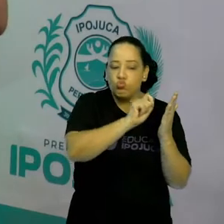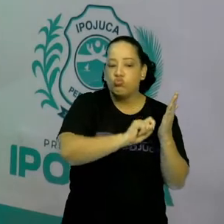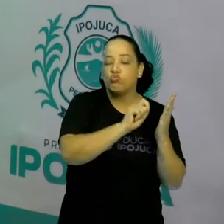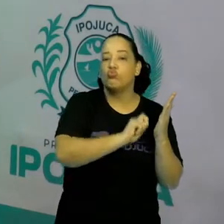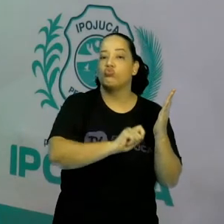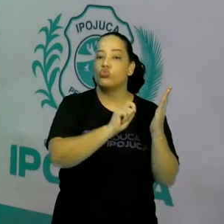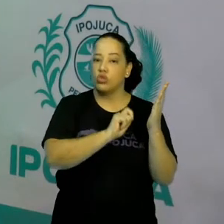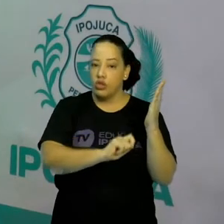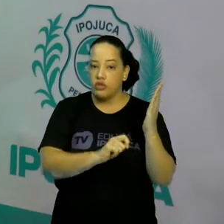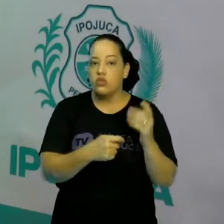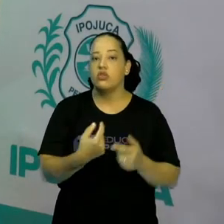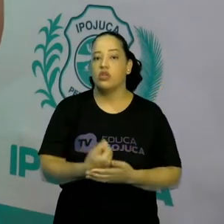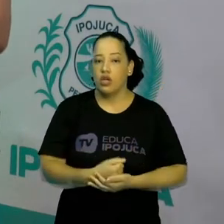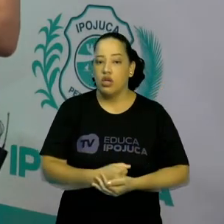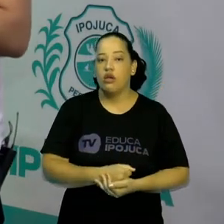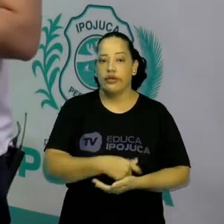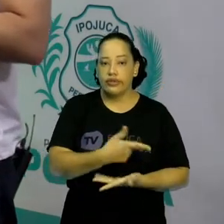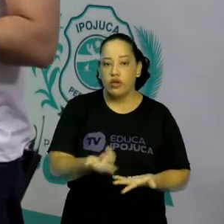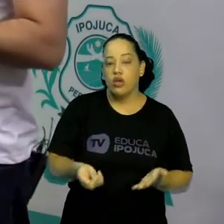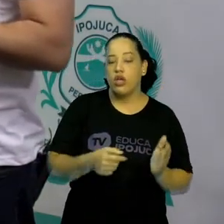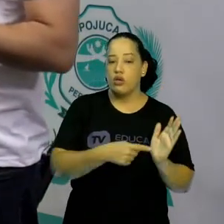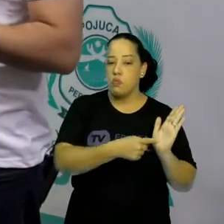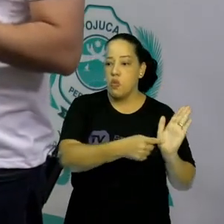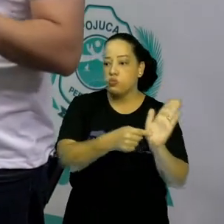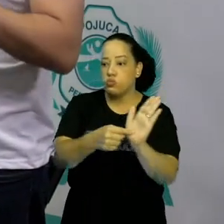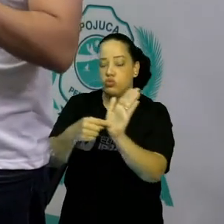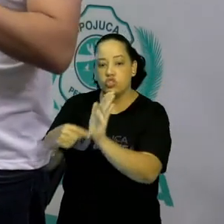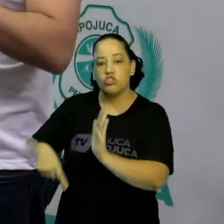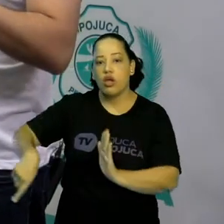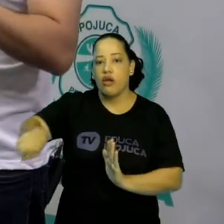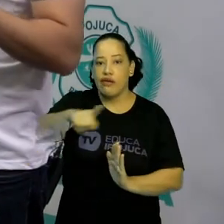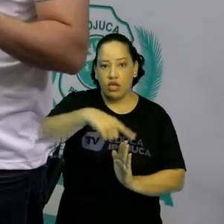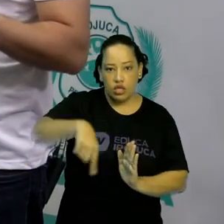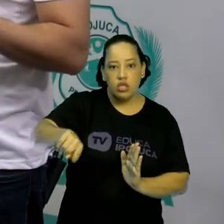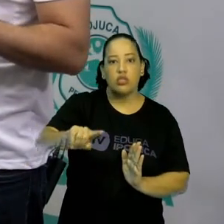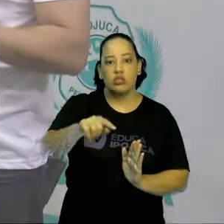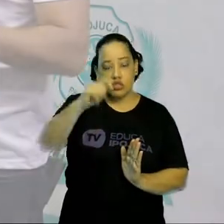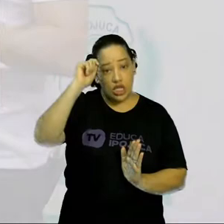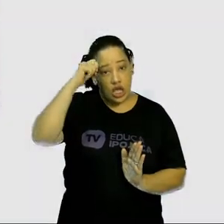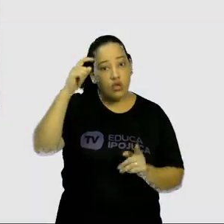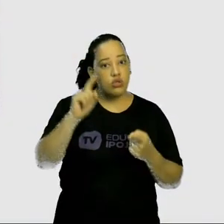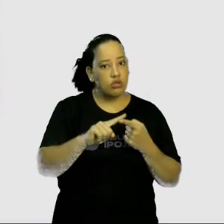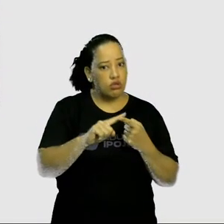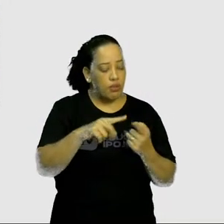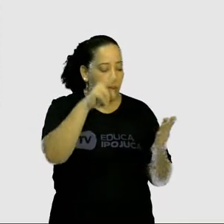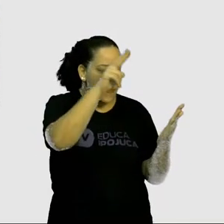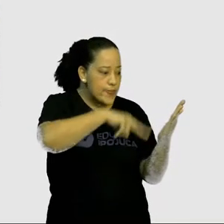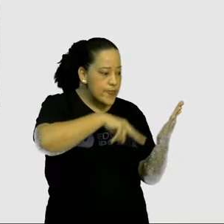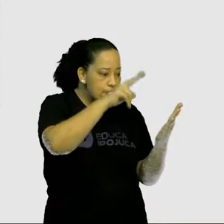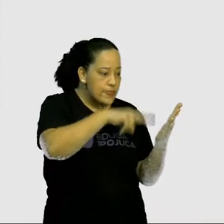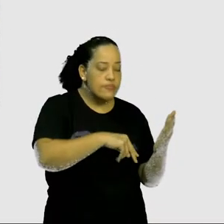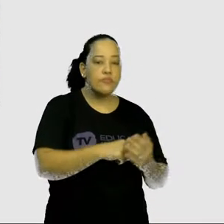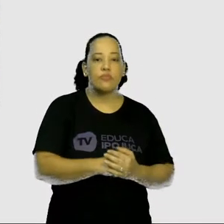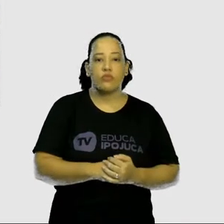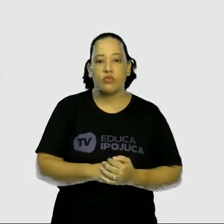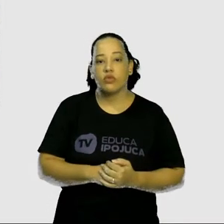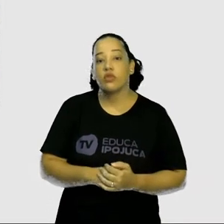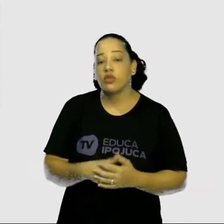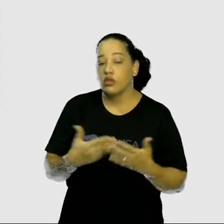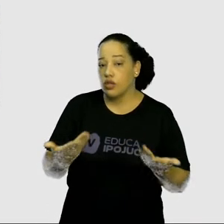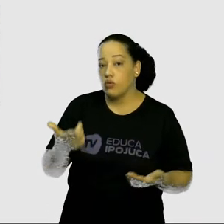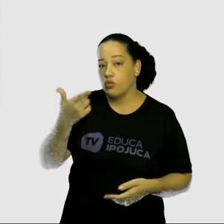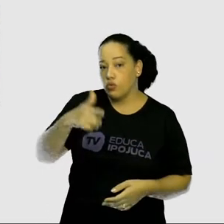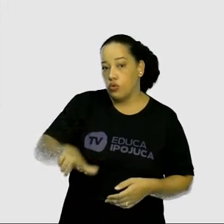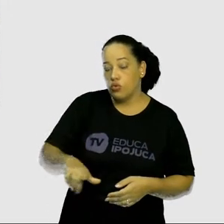para a população negra, tá? Então, você vai ter aí alguns jornais importantes, por exemplo, A Pátria, O Combate,